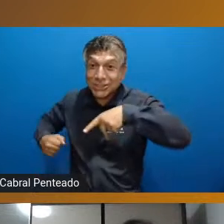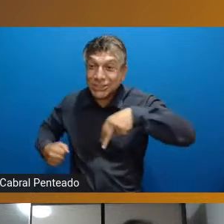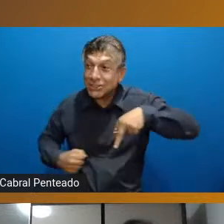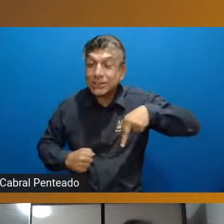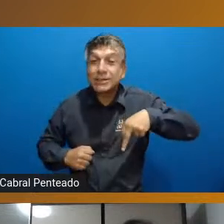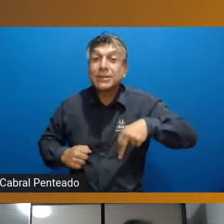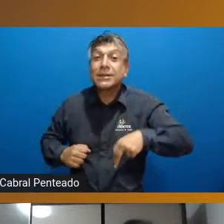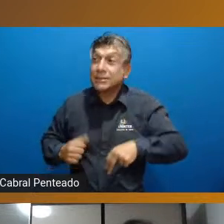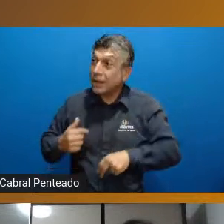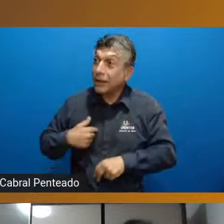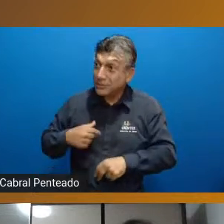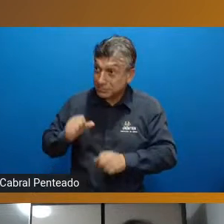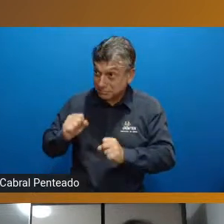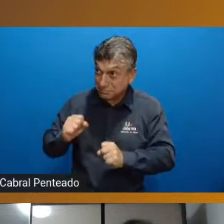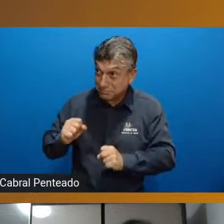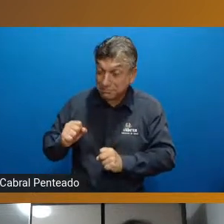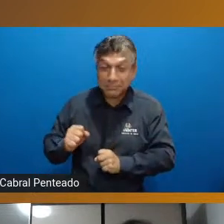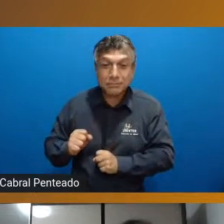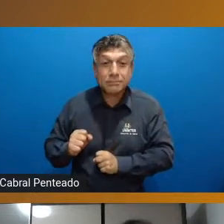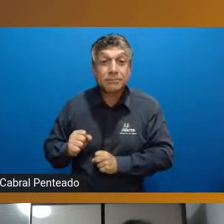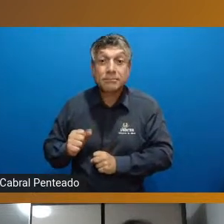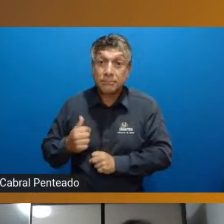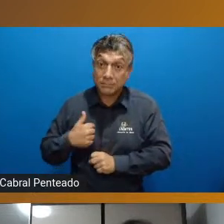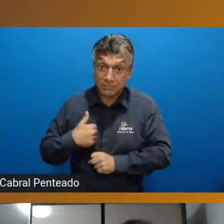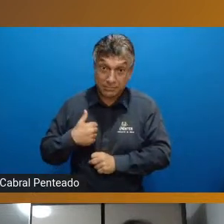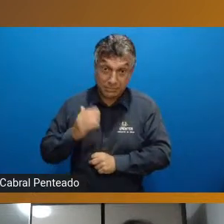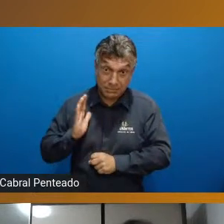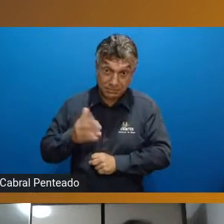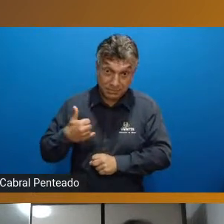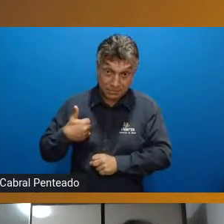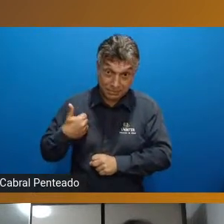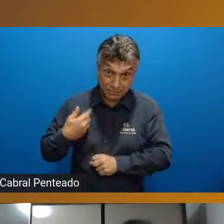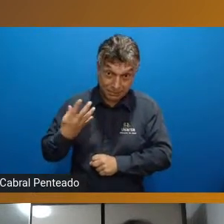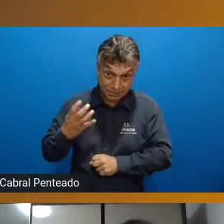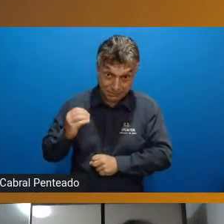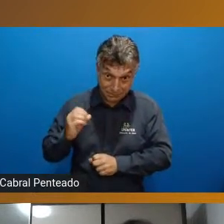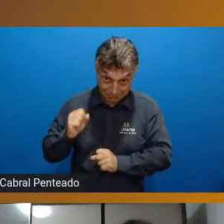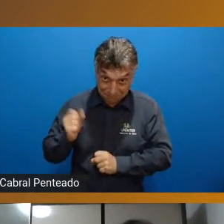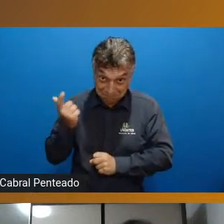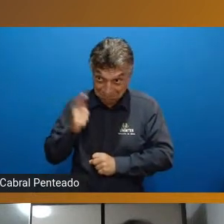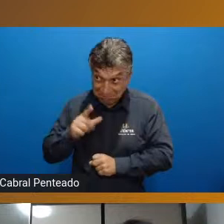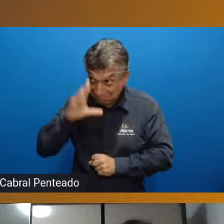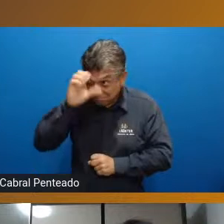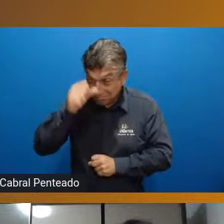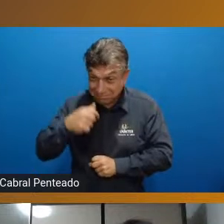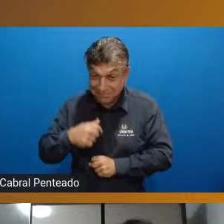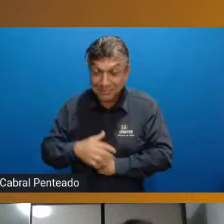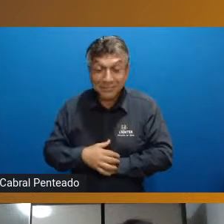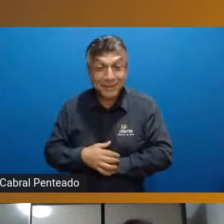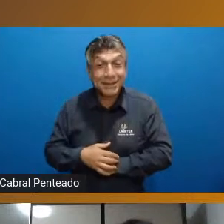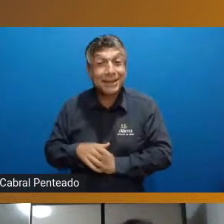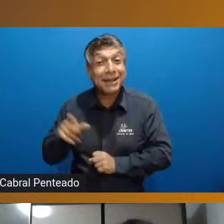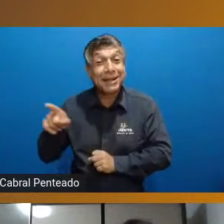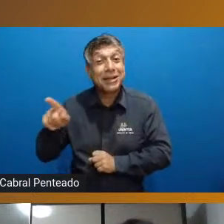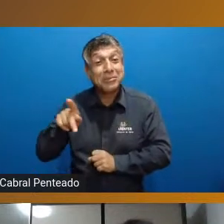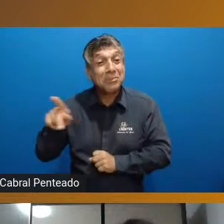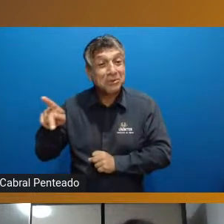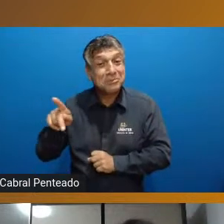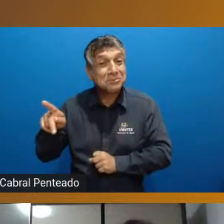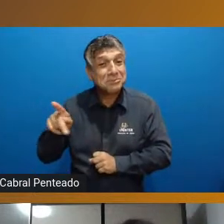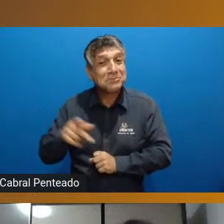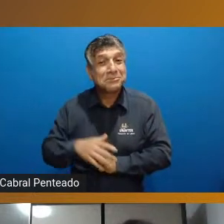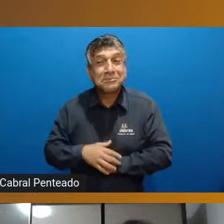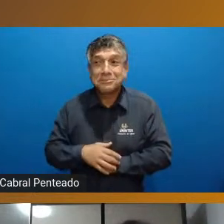comentário que eu fiz para professor olha mas eu já passei dos 40 eu consigo aprender ainda né e ele disse